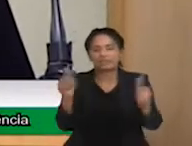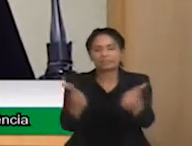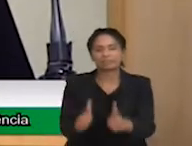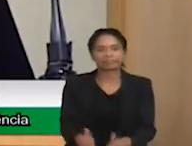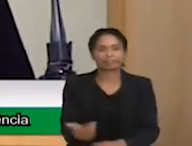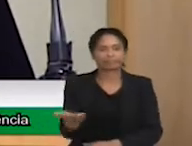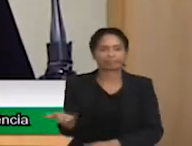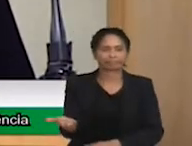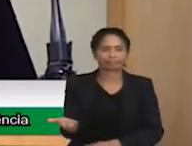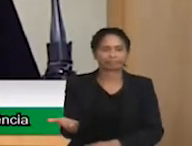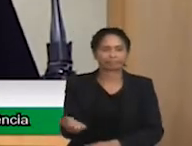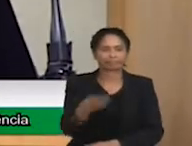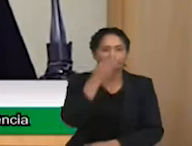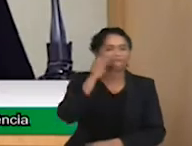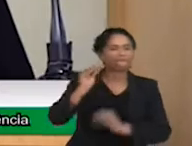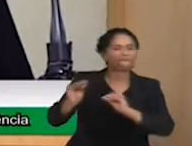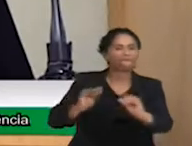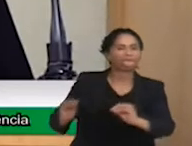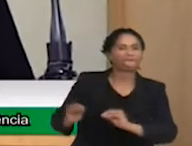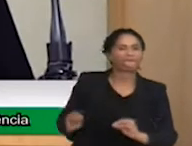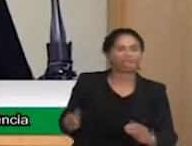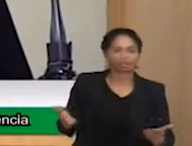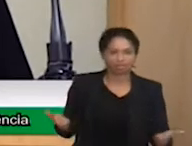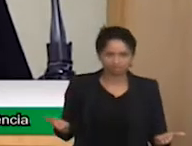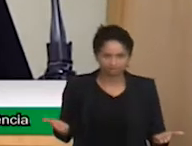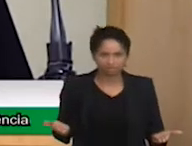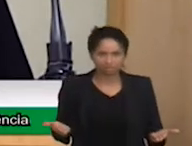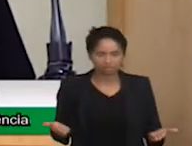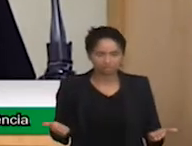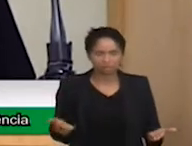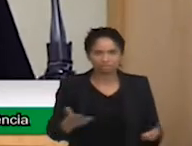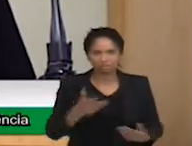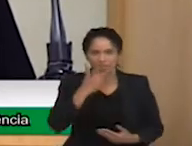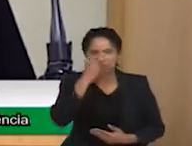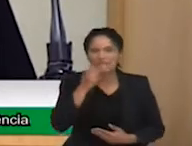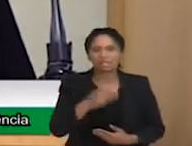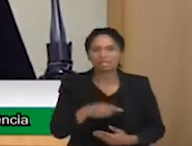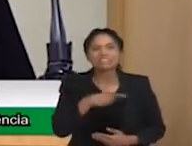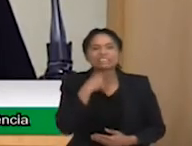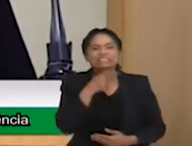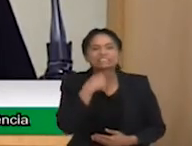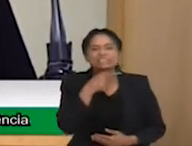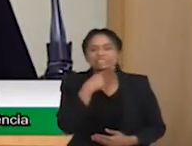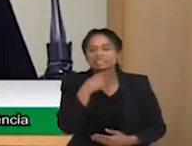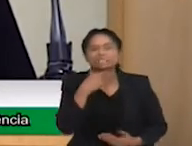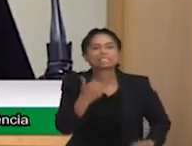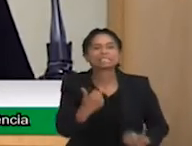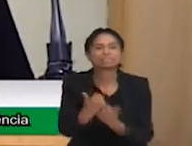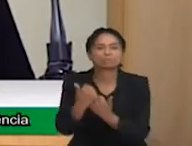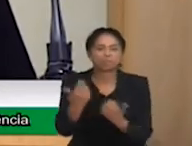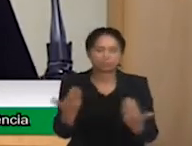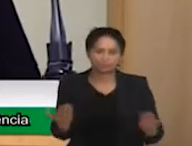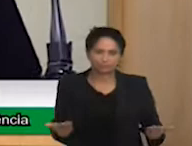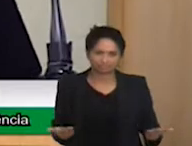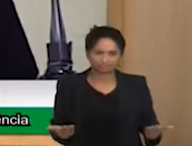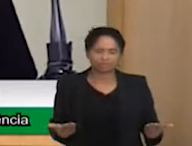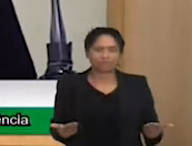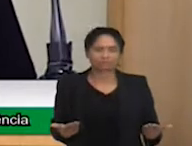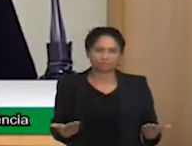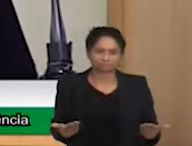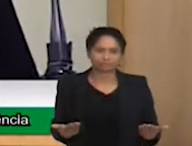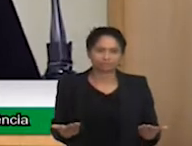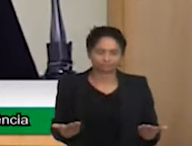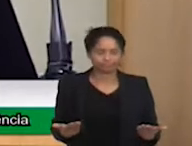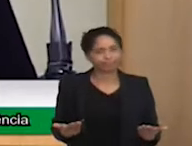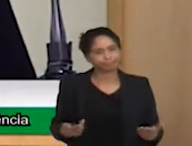de altas habilidades têm seu potencial reconhecido, explorado e direcionado. Para